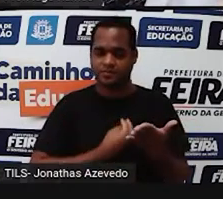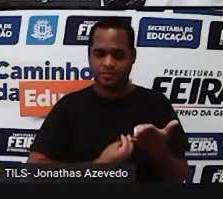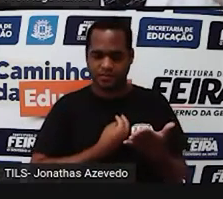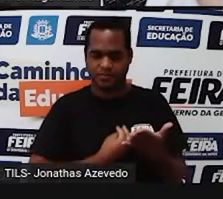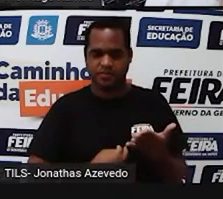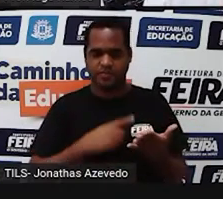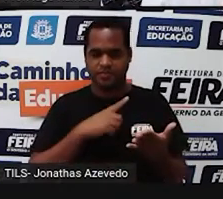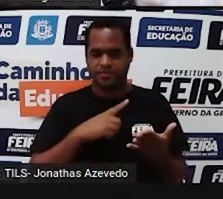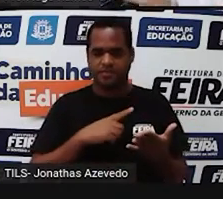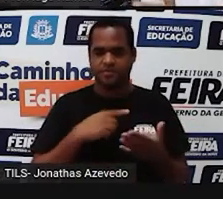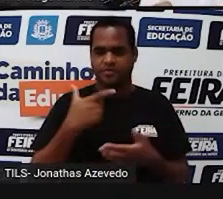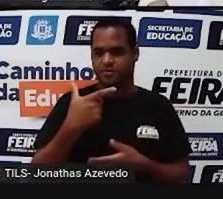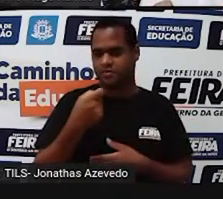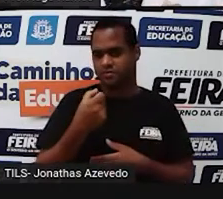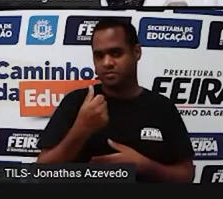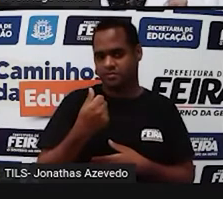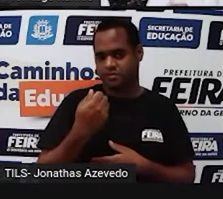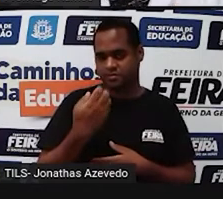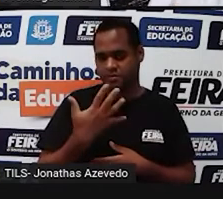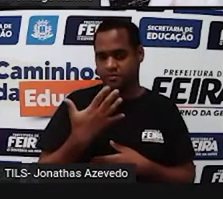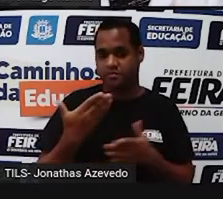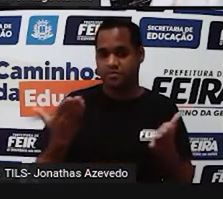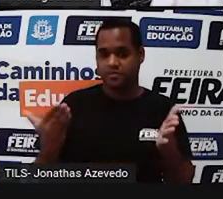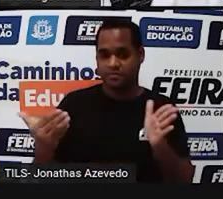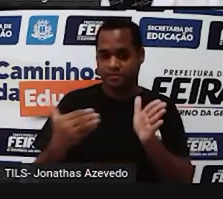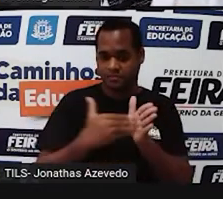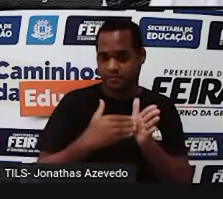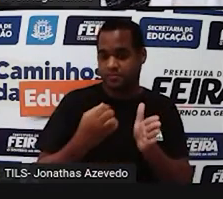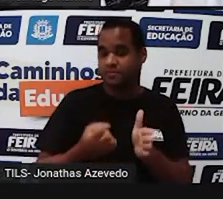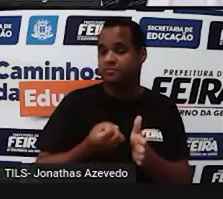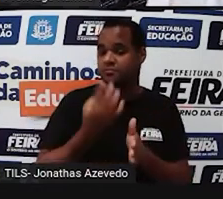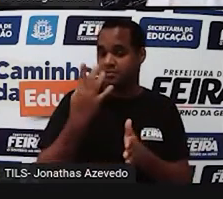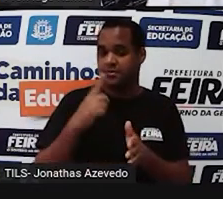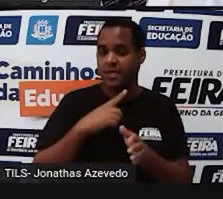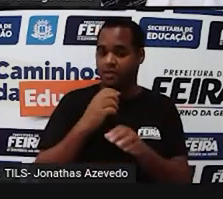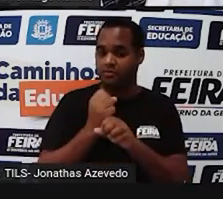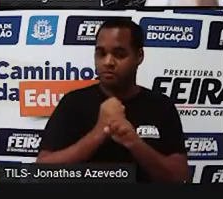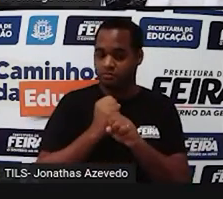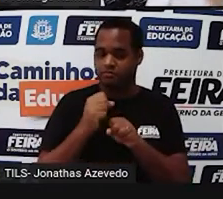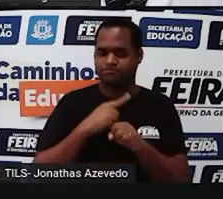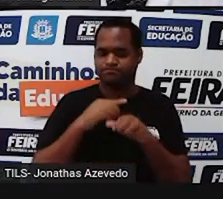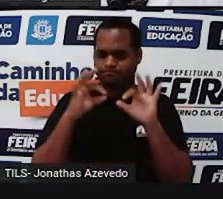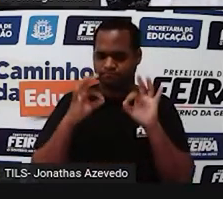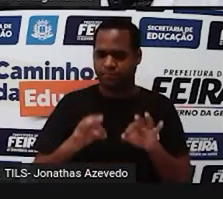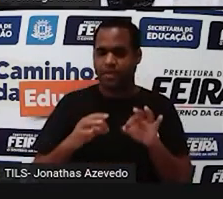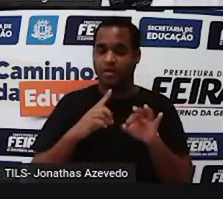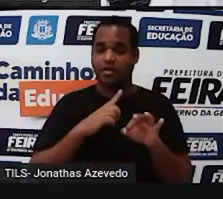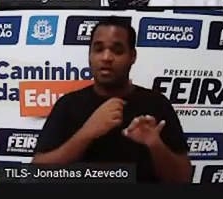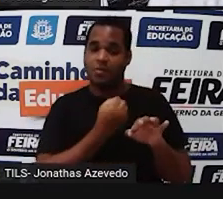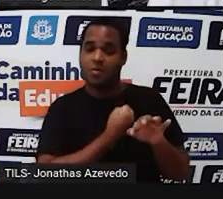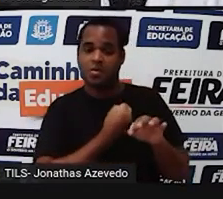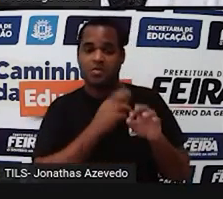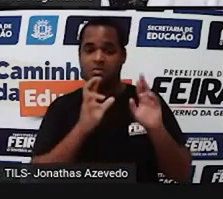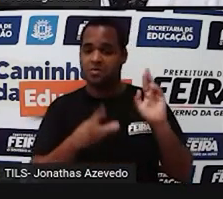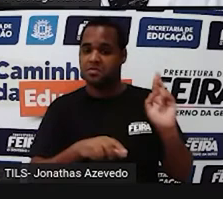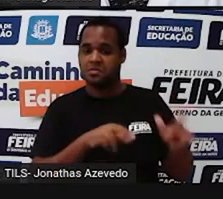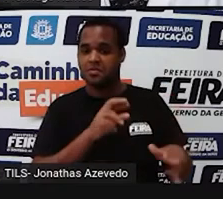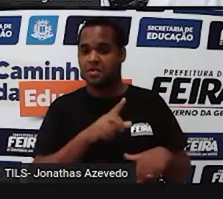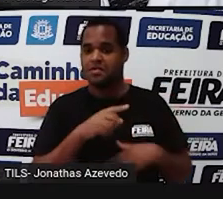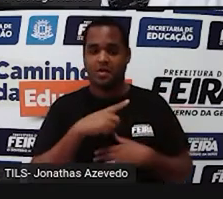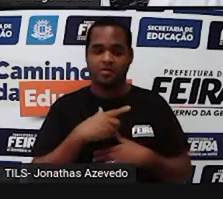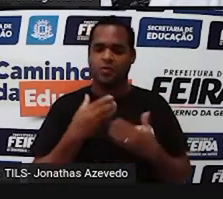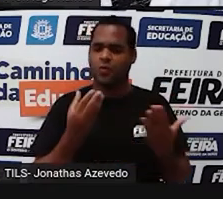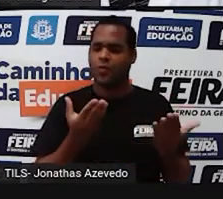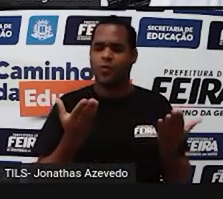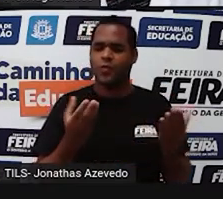por que de 2014 para cá já se passaram alguns anos? Certamente que esse número mudou, né? Como é que deve